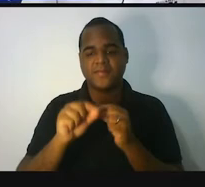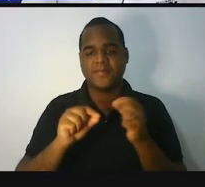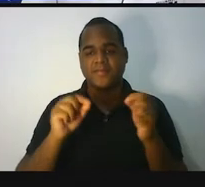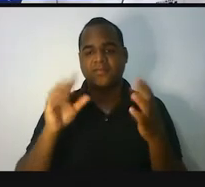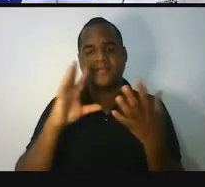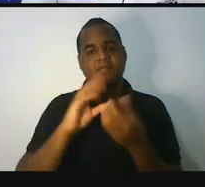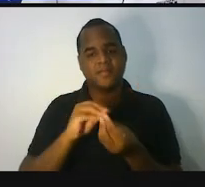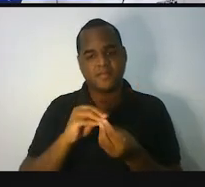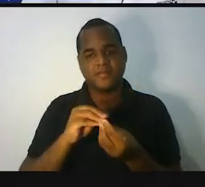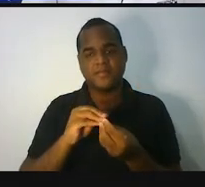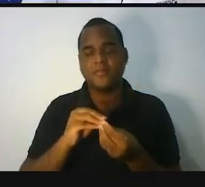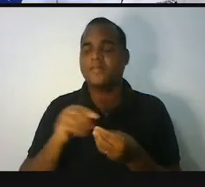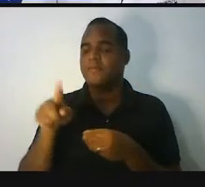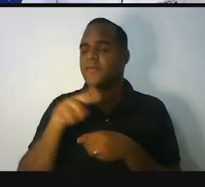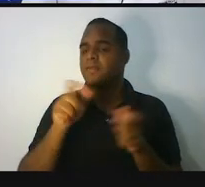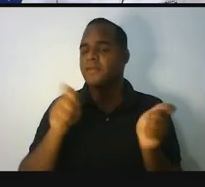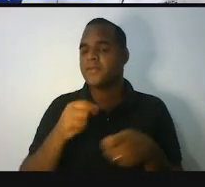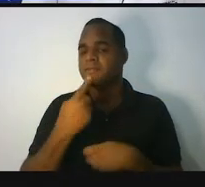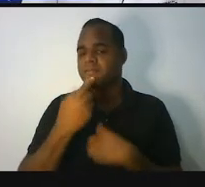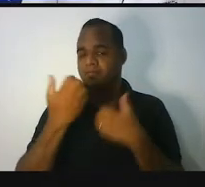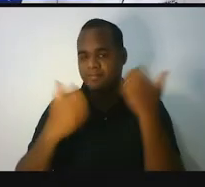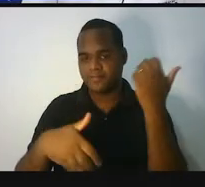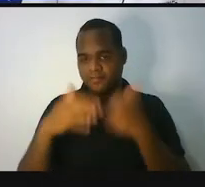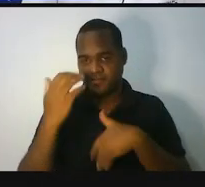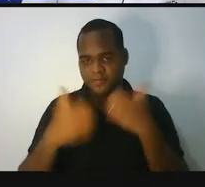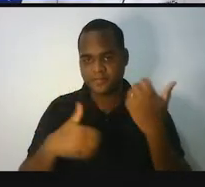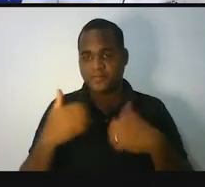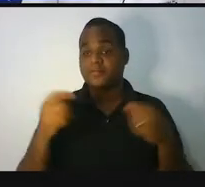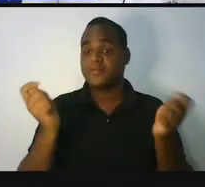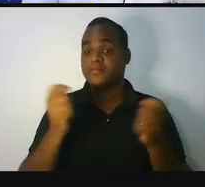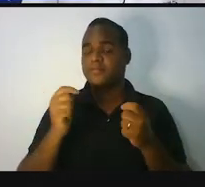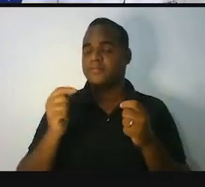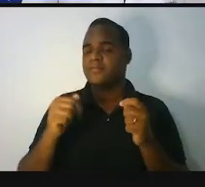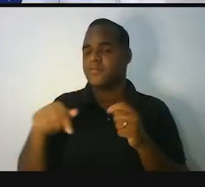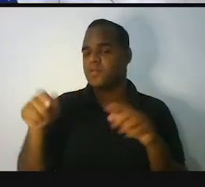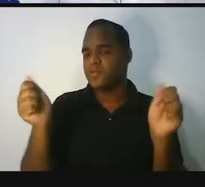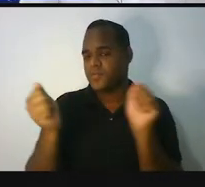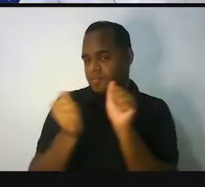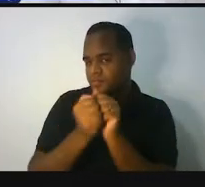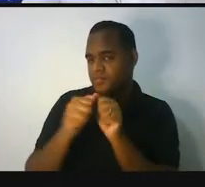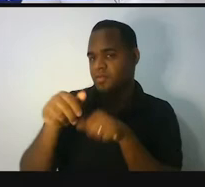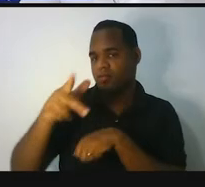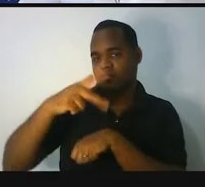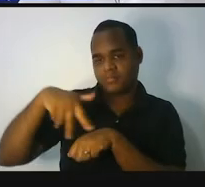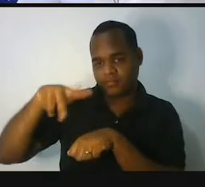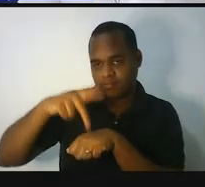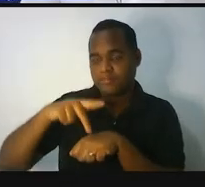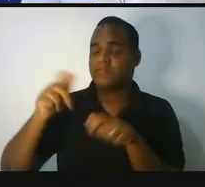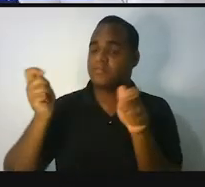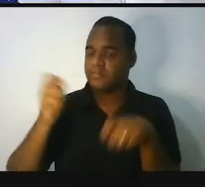Então ali a gente pode fazer assim, ó. A gente junta aqueles dez países ali.